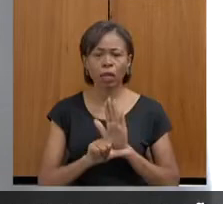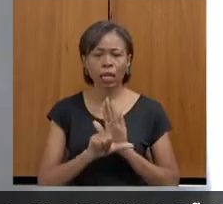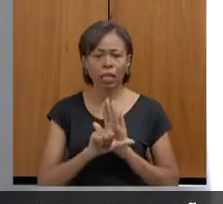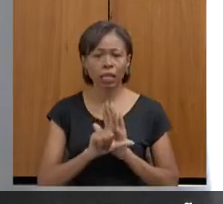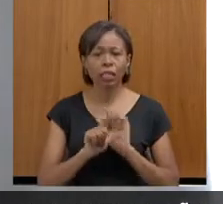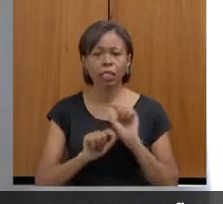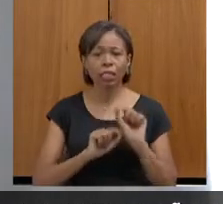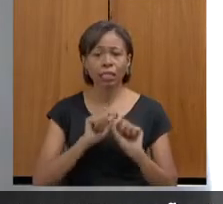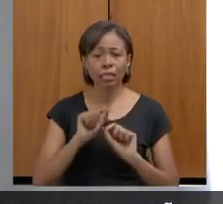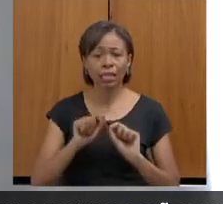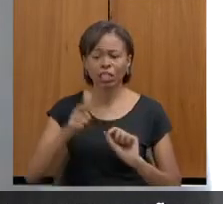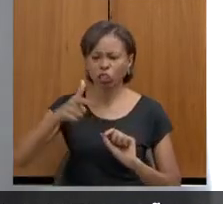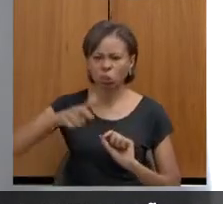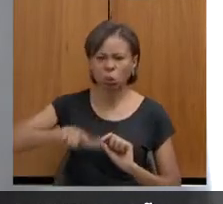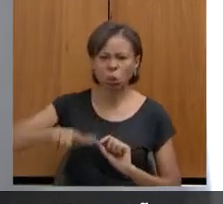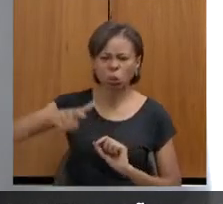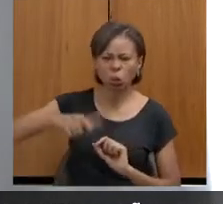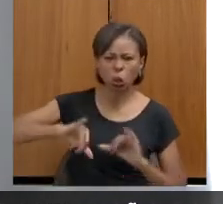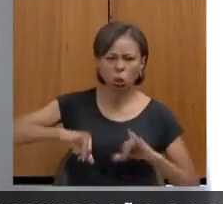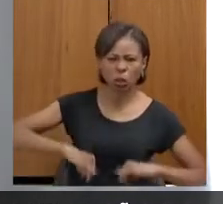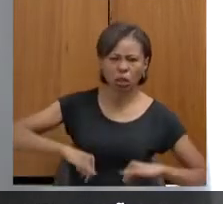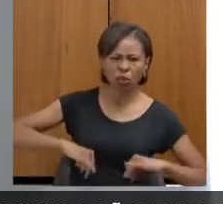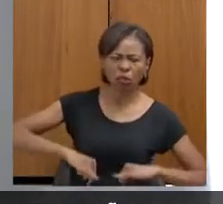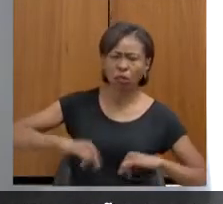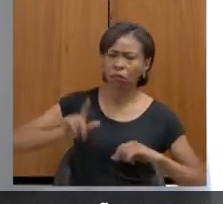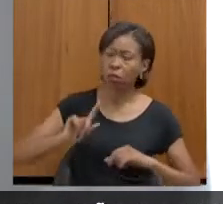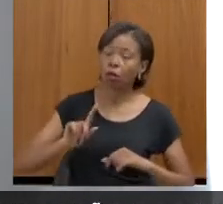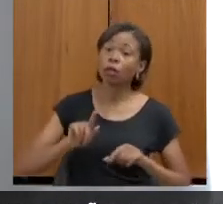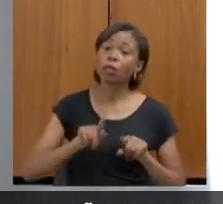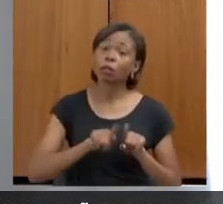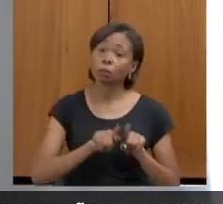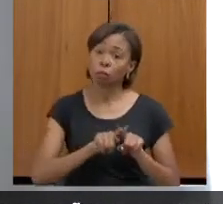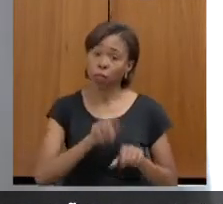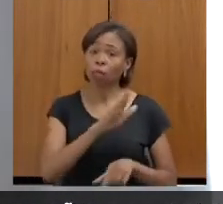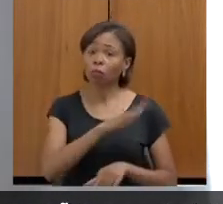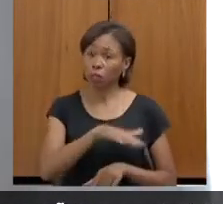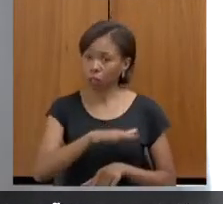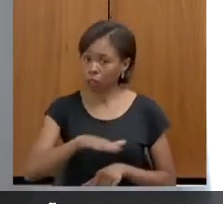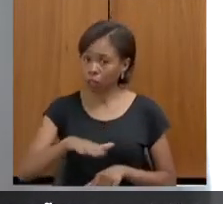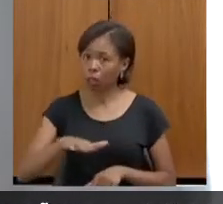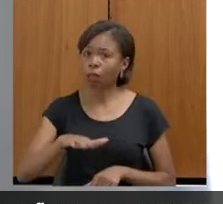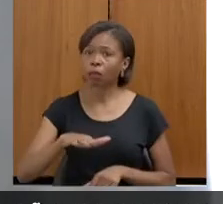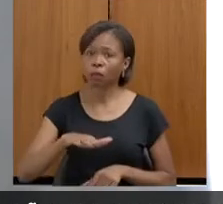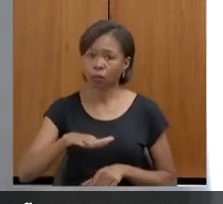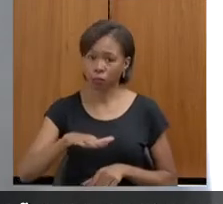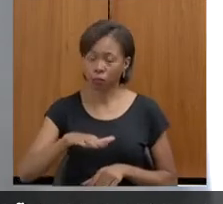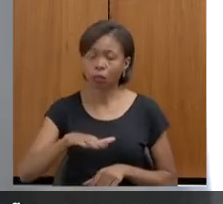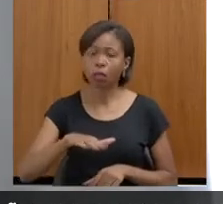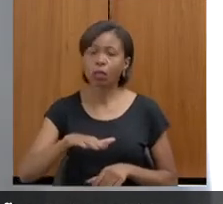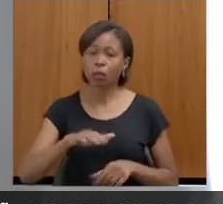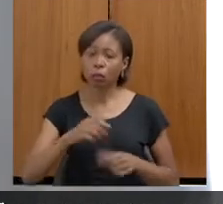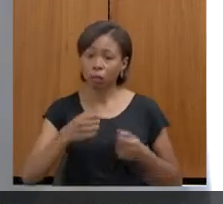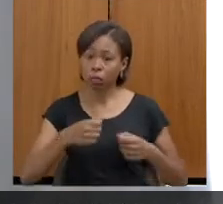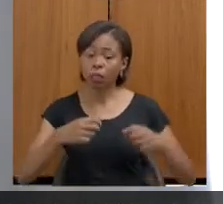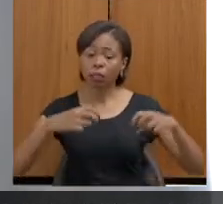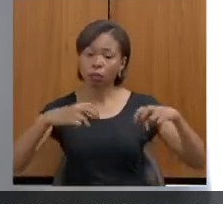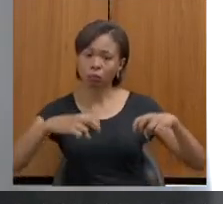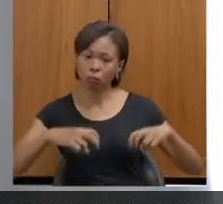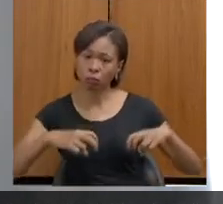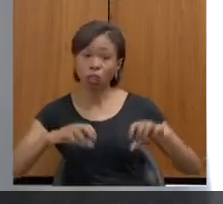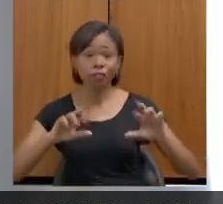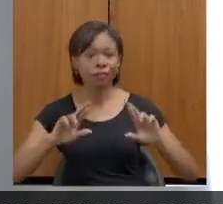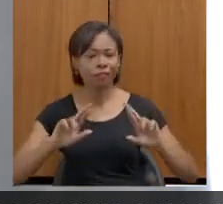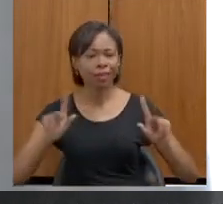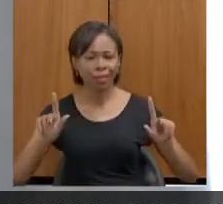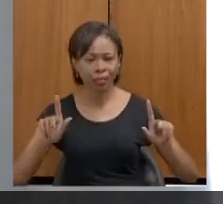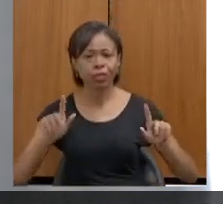não só com relação a outros grupos de vulnerável, crianças, por exemplo, a gente tem que ter uma escuta diferente com relação a mulher vítima